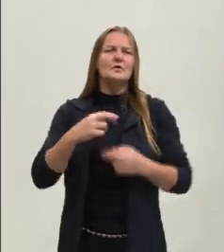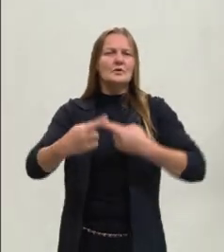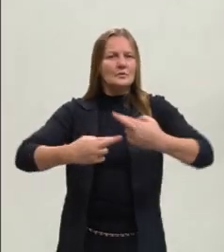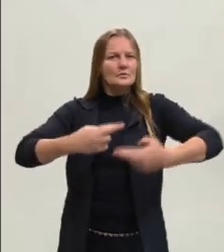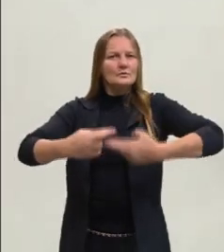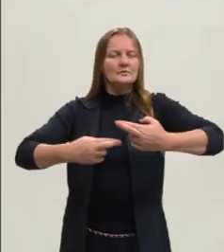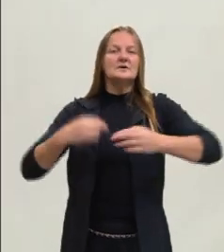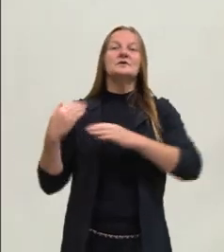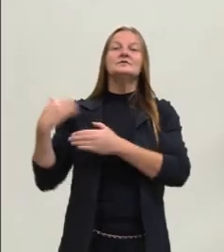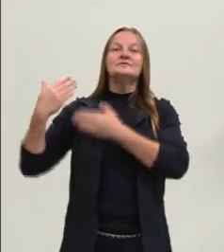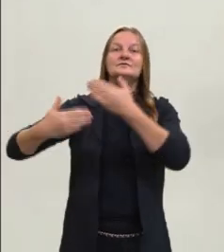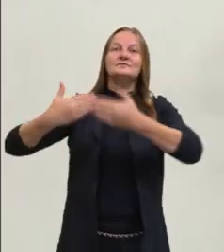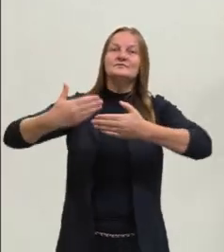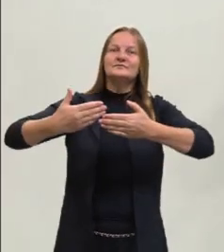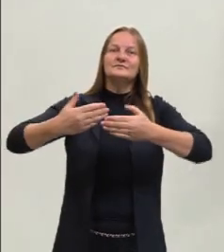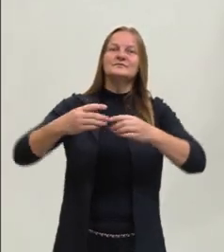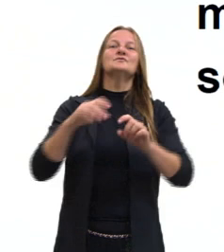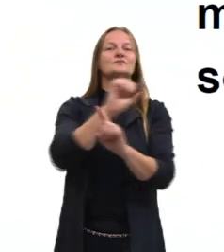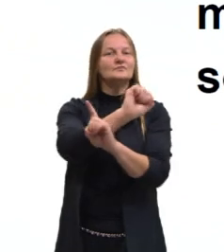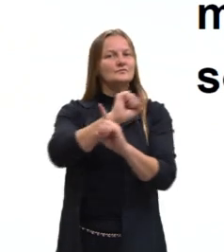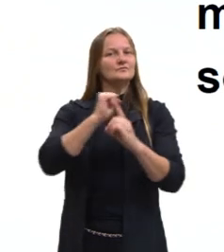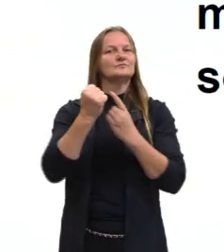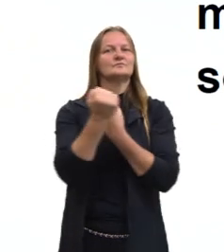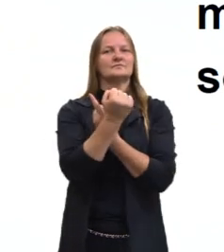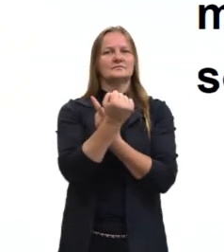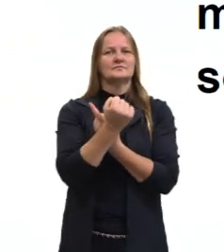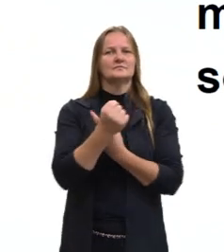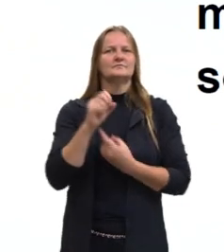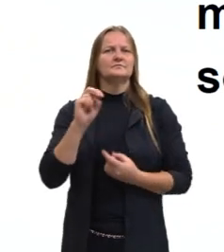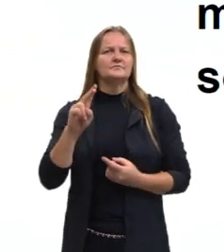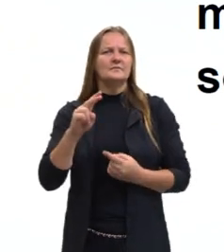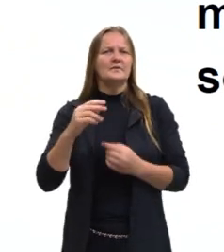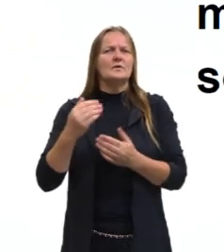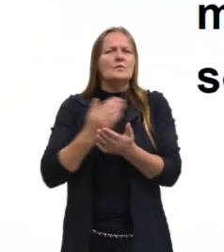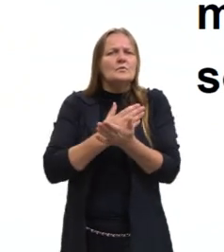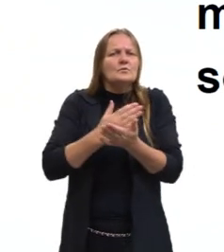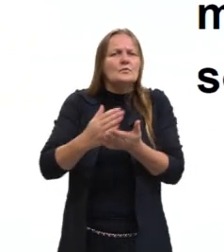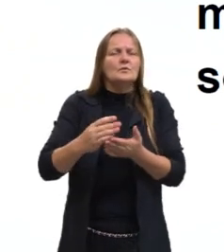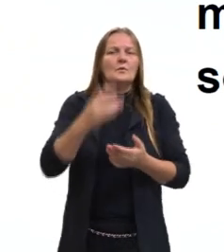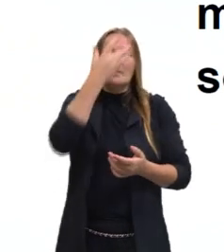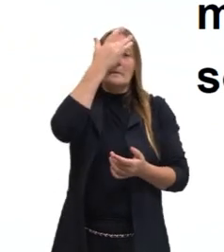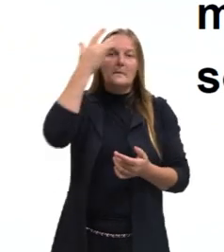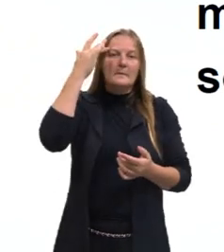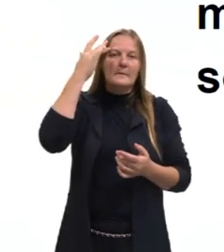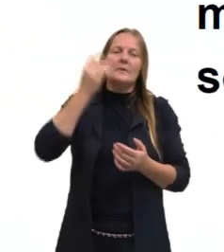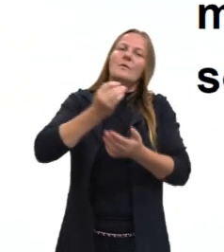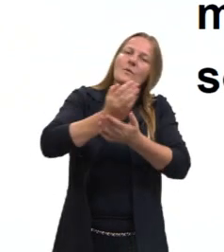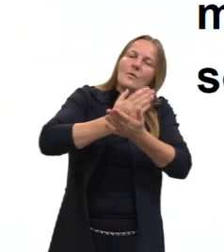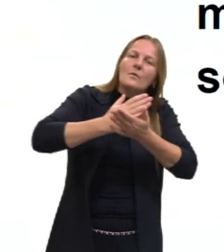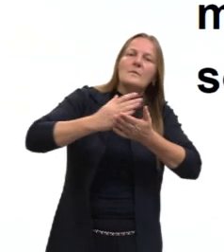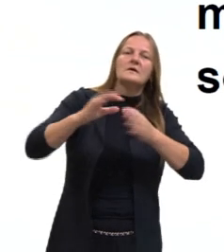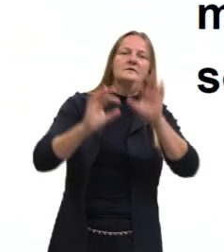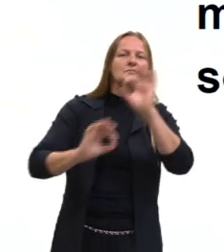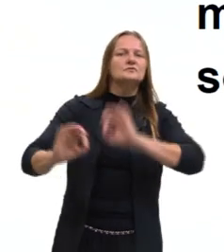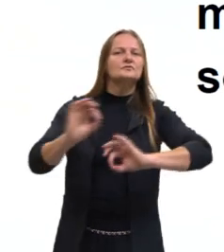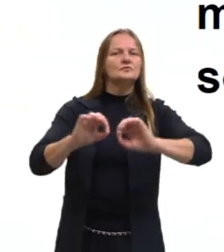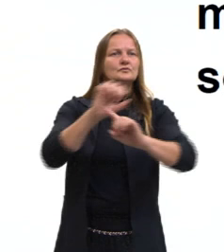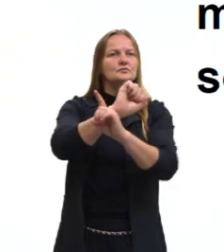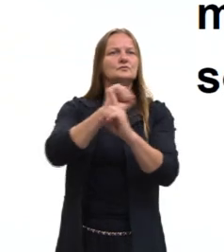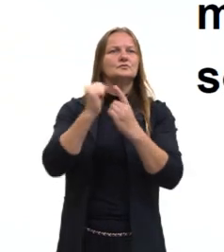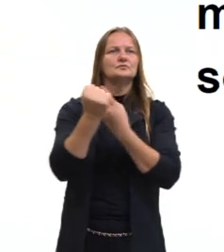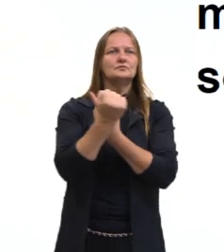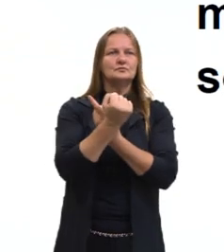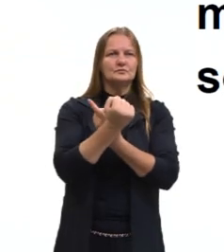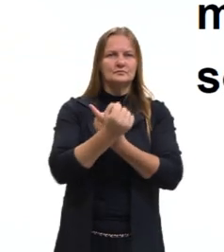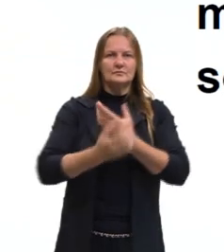com o desenvolvimento social, ou seja, a partir do momento que o homem começa a se organizar socialmente, então,